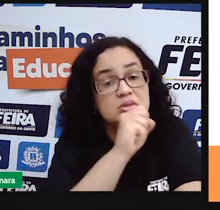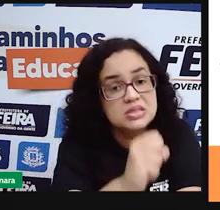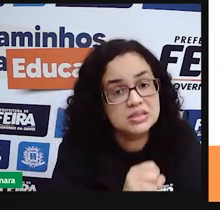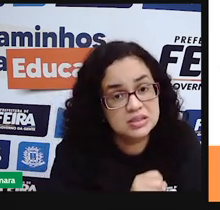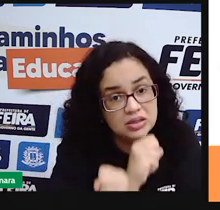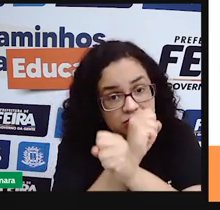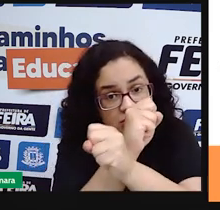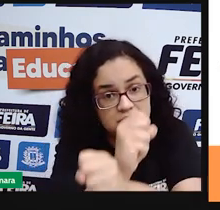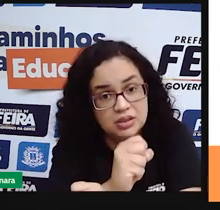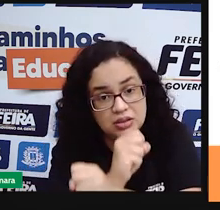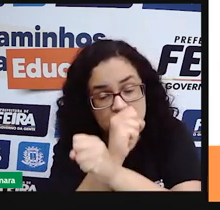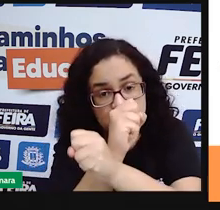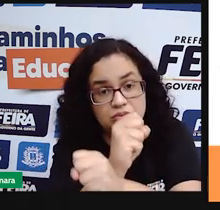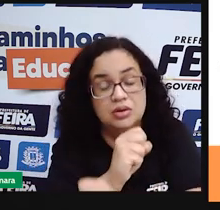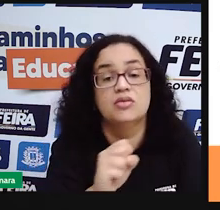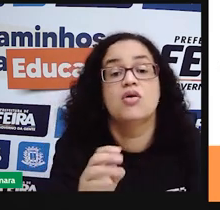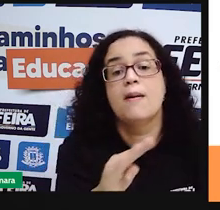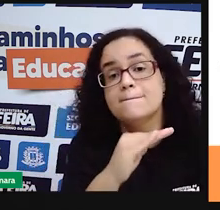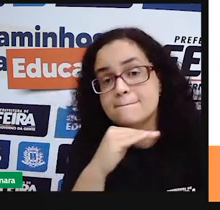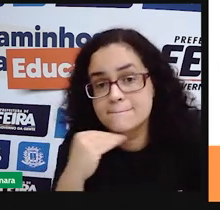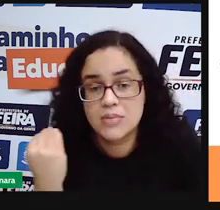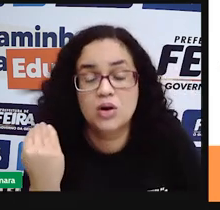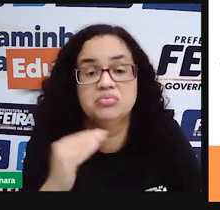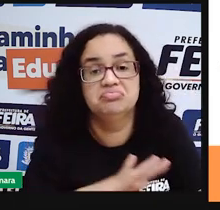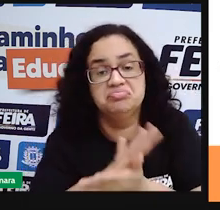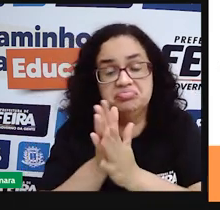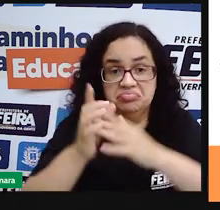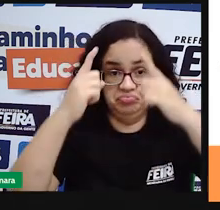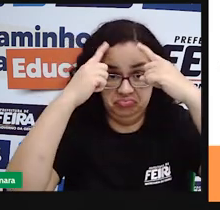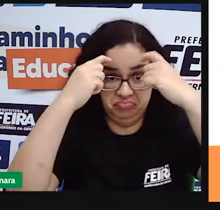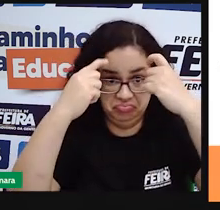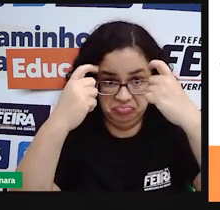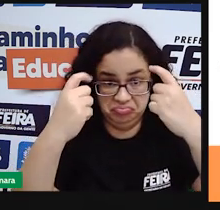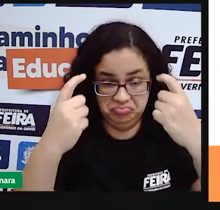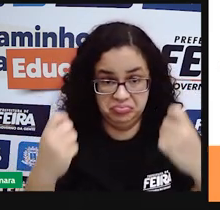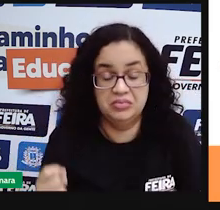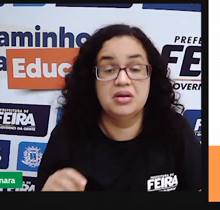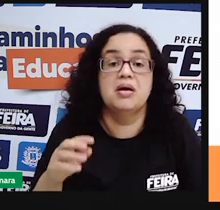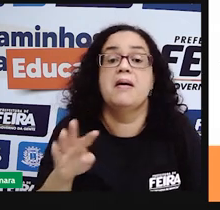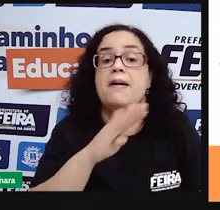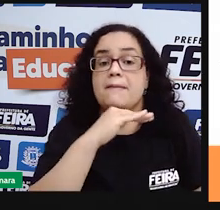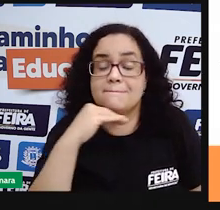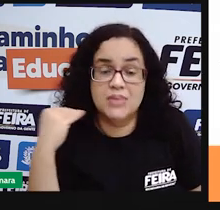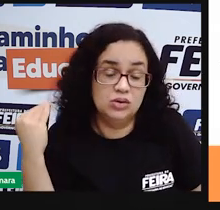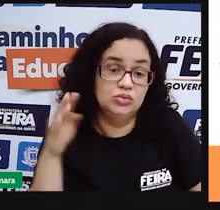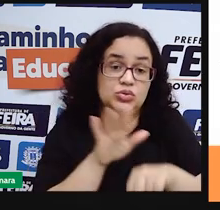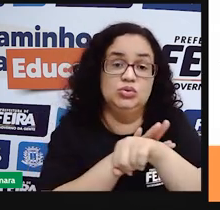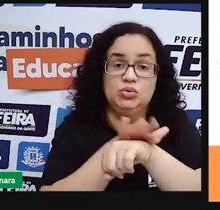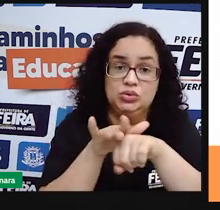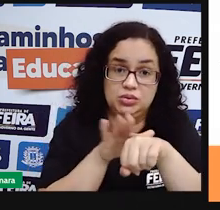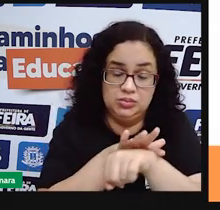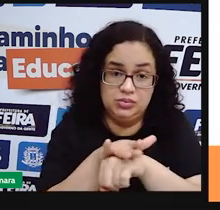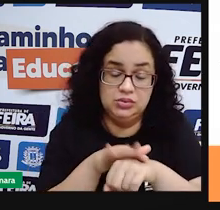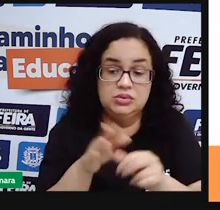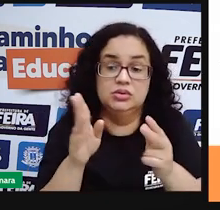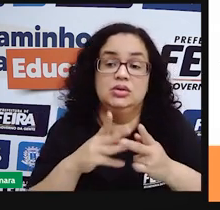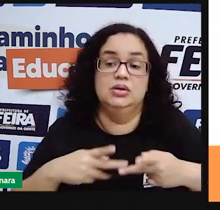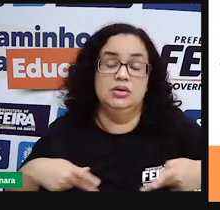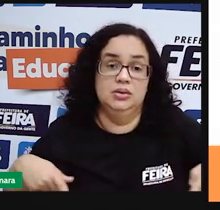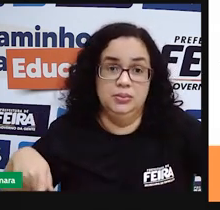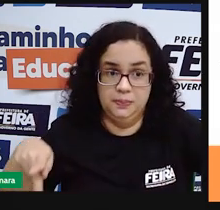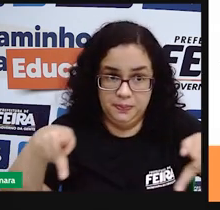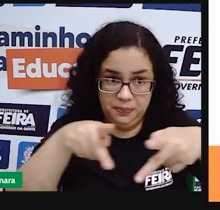quando foram mortos nos conflitos mortos por doenças trazidas e essa população ela foi